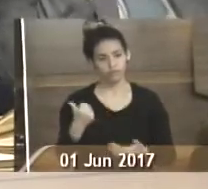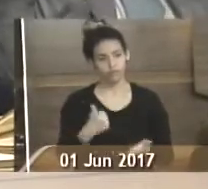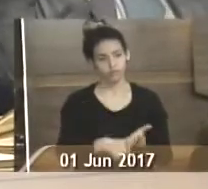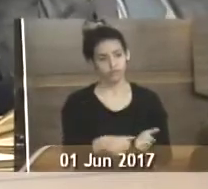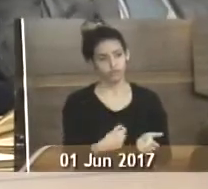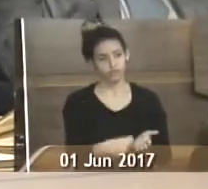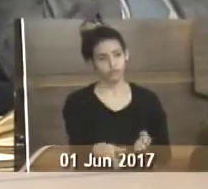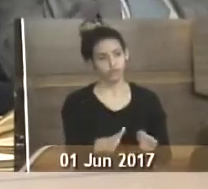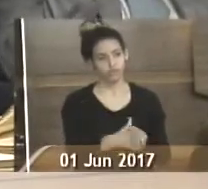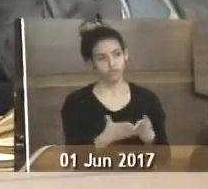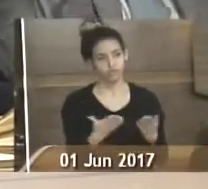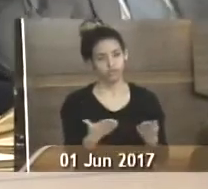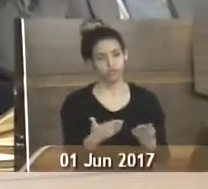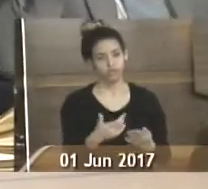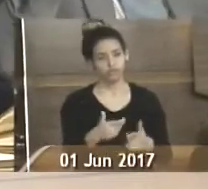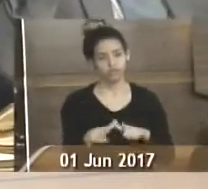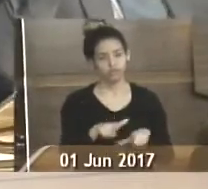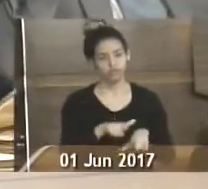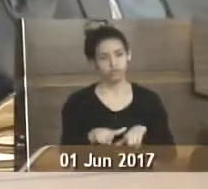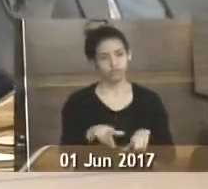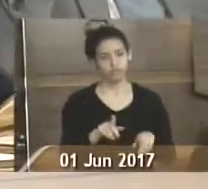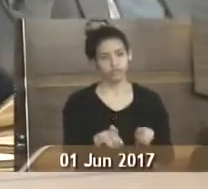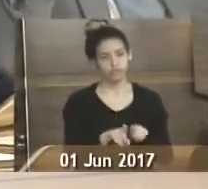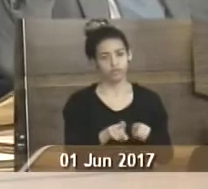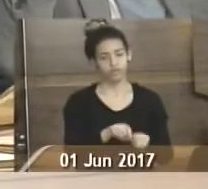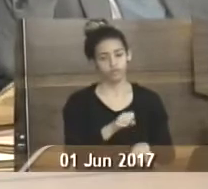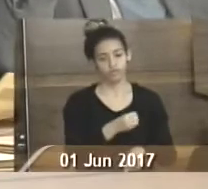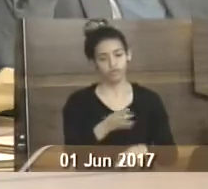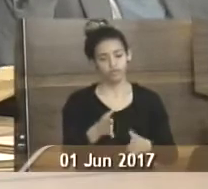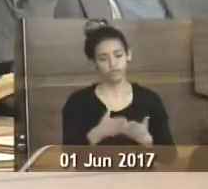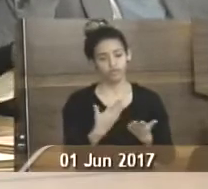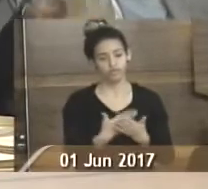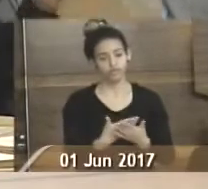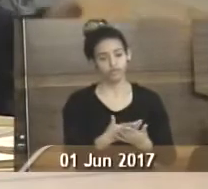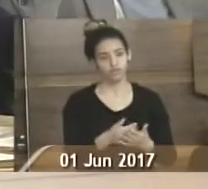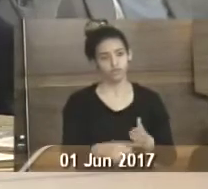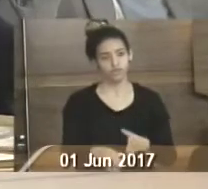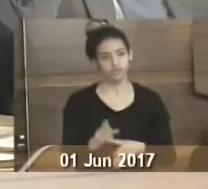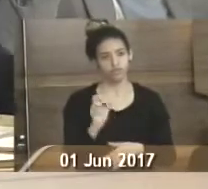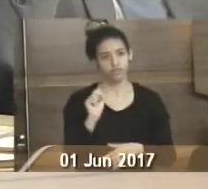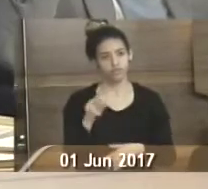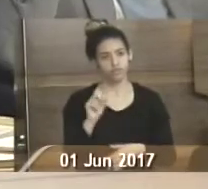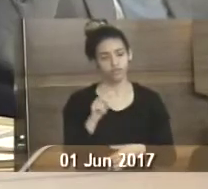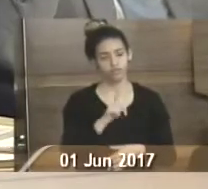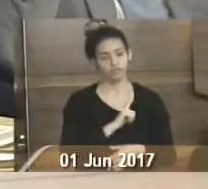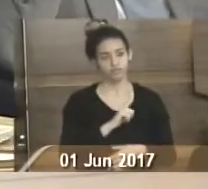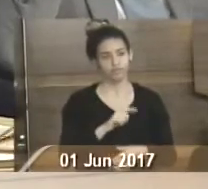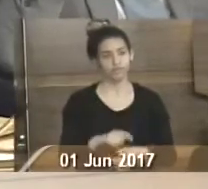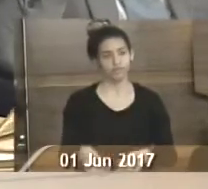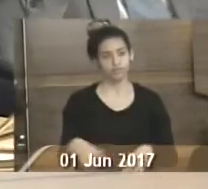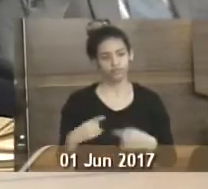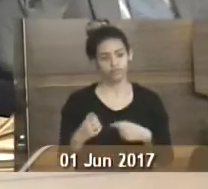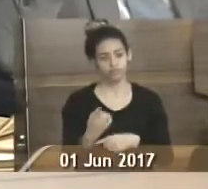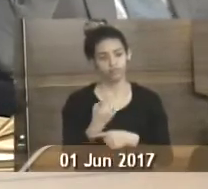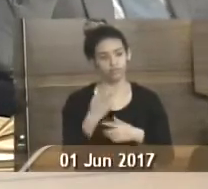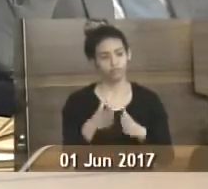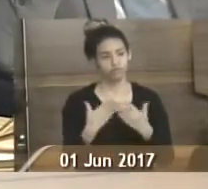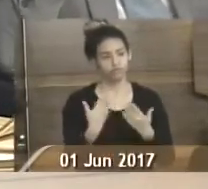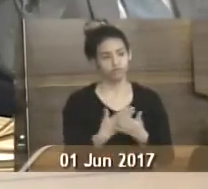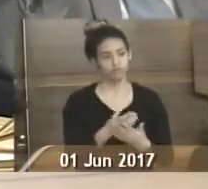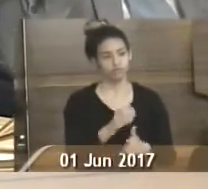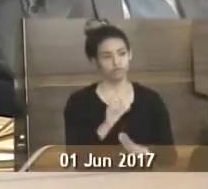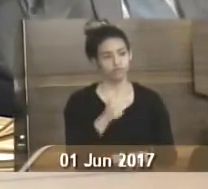mensal de emissão de carteiras de trabalho, assim como a quantidade de requerimentos de seguro-desemprego. Em discussão, o requerimento,